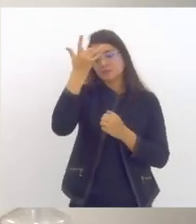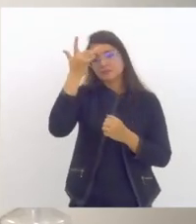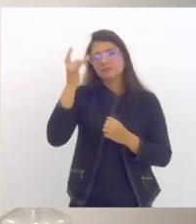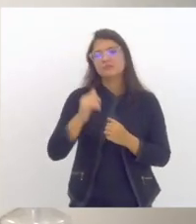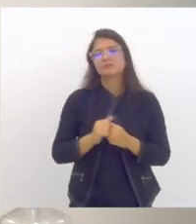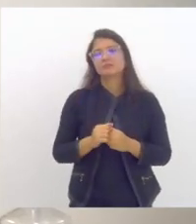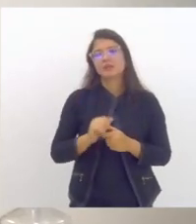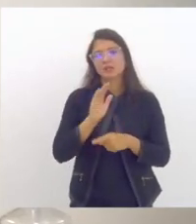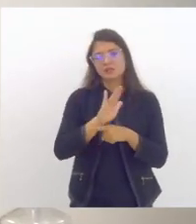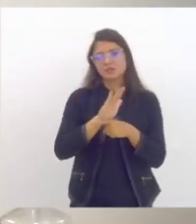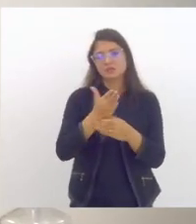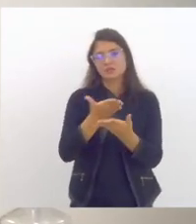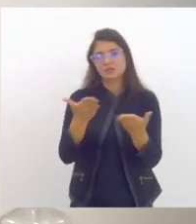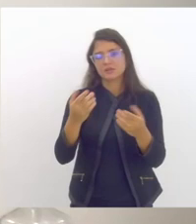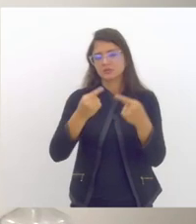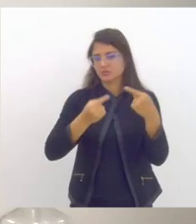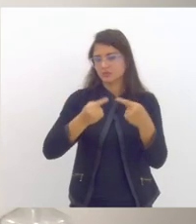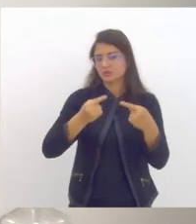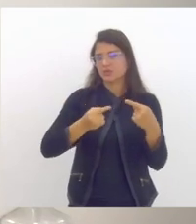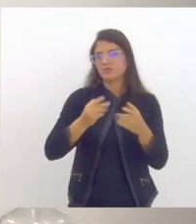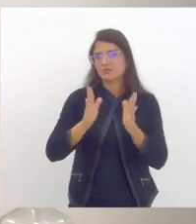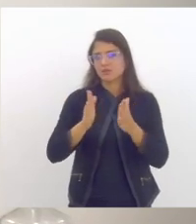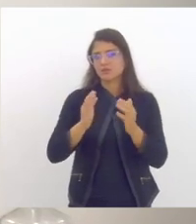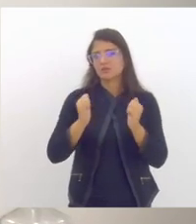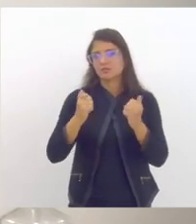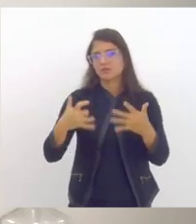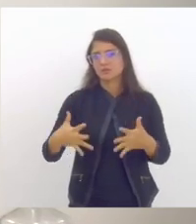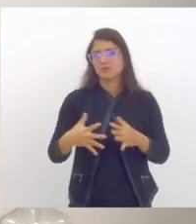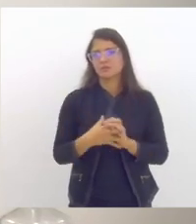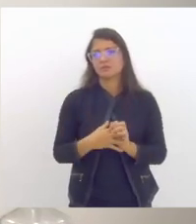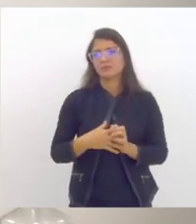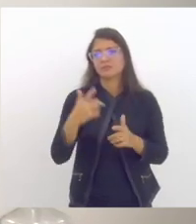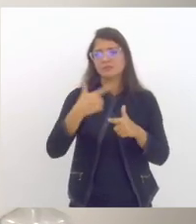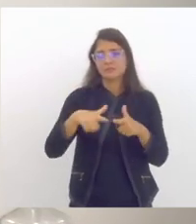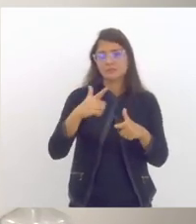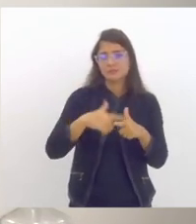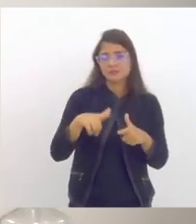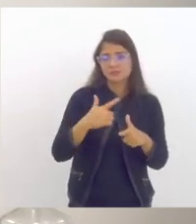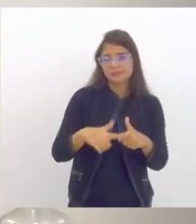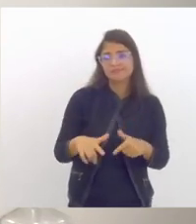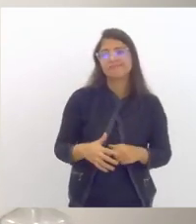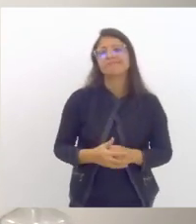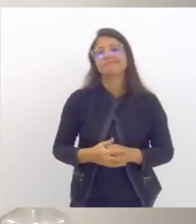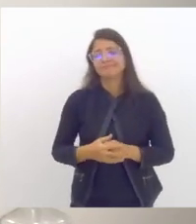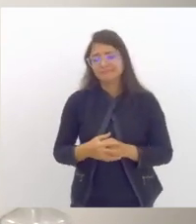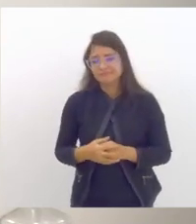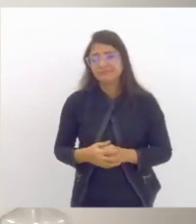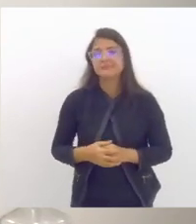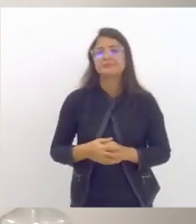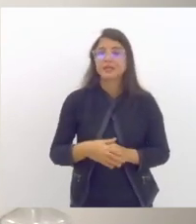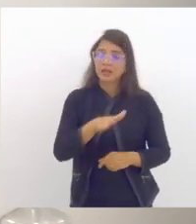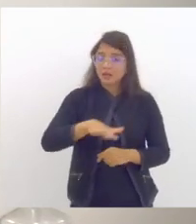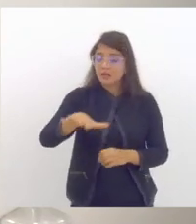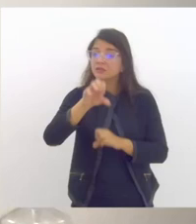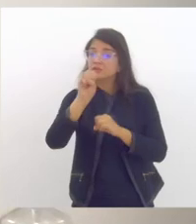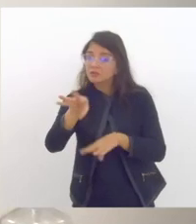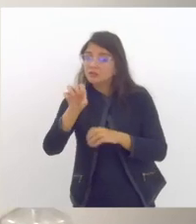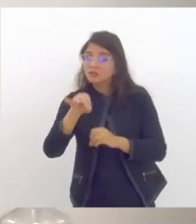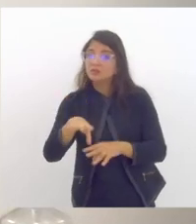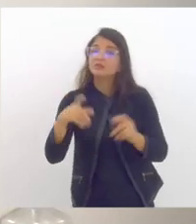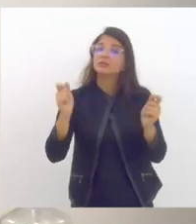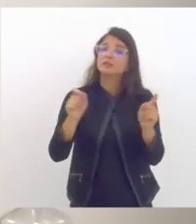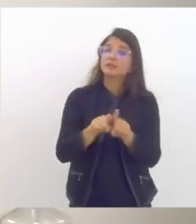interfere diretamente nessa discussão que a gente tem feito não são problemas só afeitos diretamente à área da educação mas a nossa, a